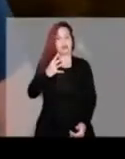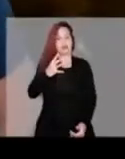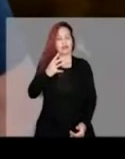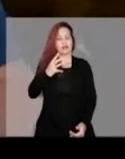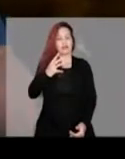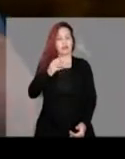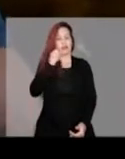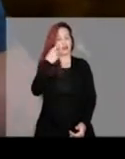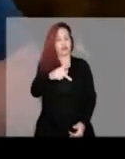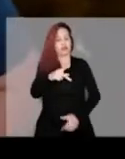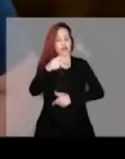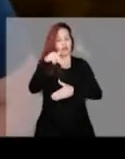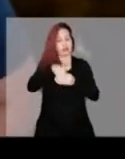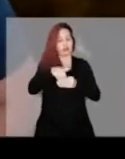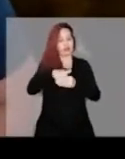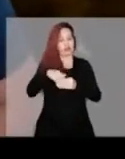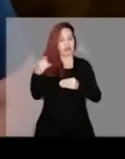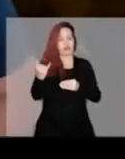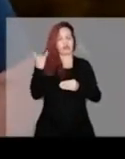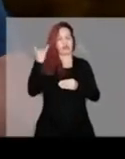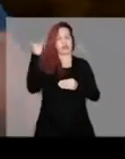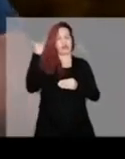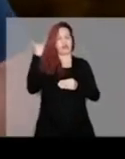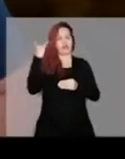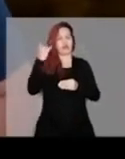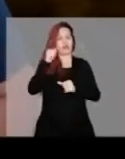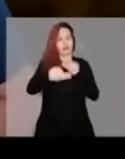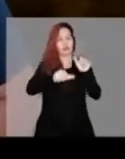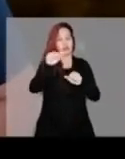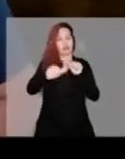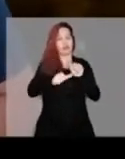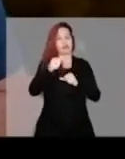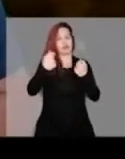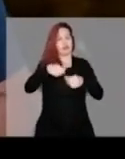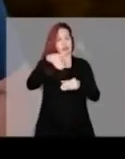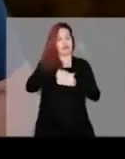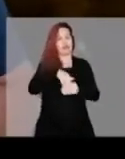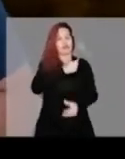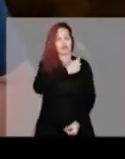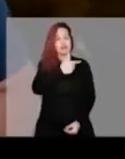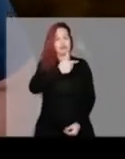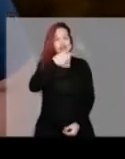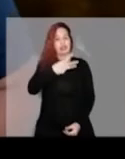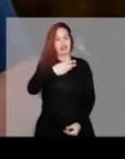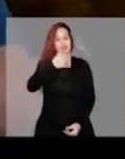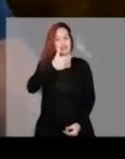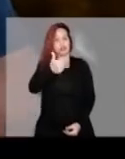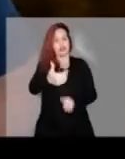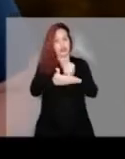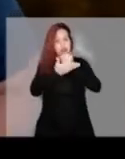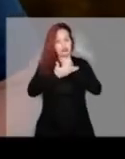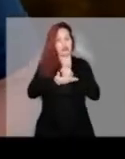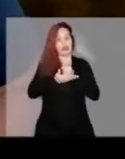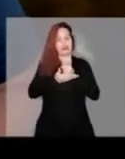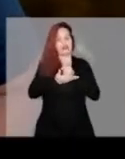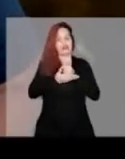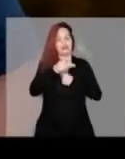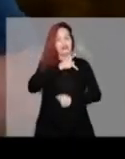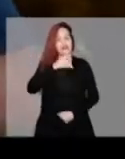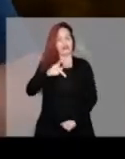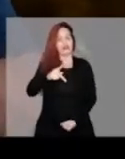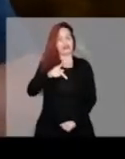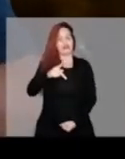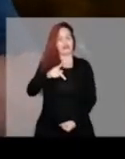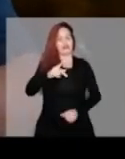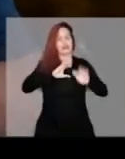decisão. O seu voto irá fazer a diferença. A senha para uma nova história é 17-321. Conto com você, professor Roberto.